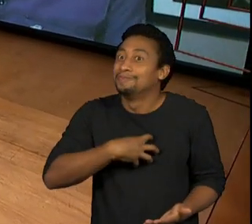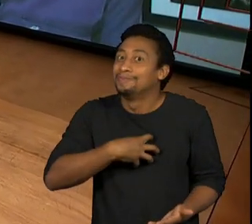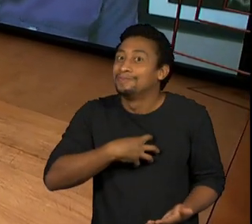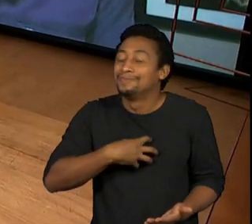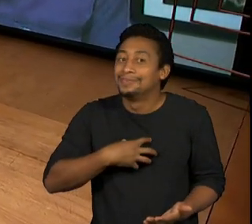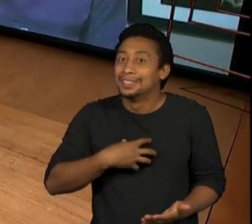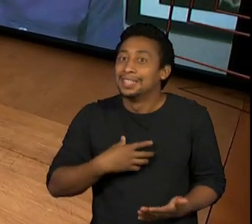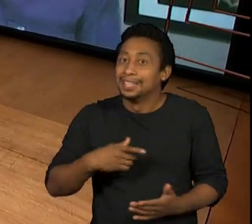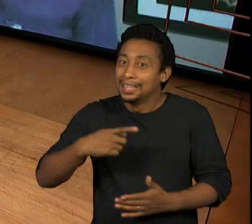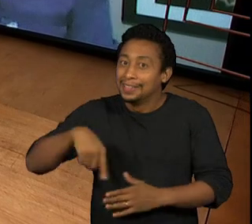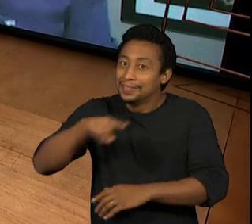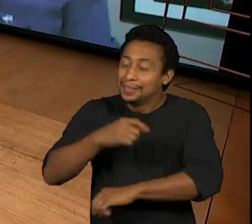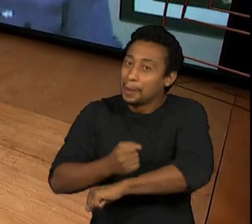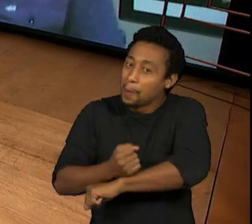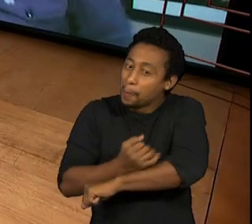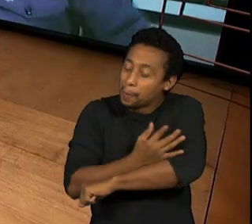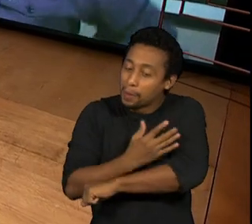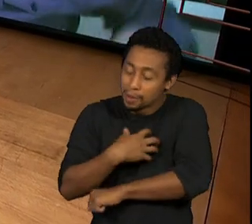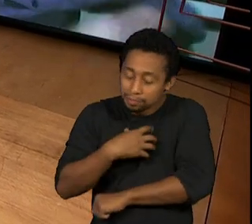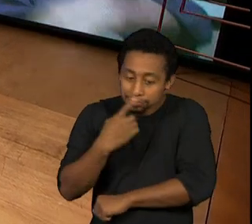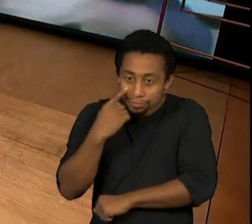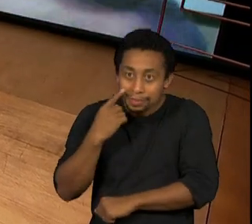emocionado. A ideia é essa.